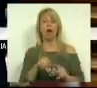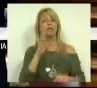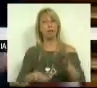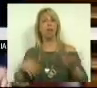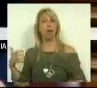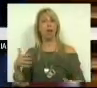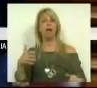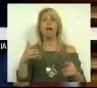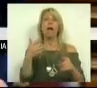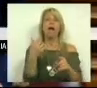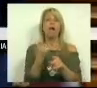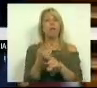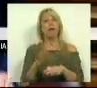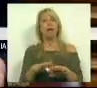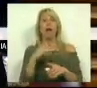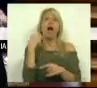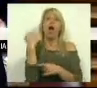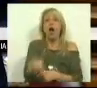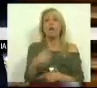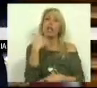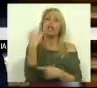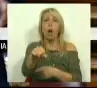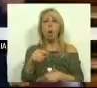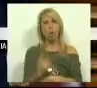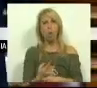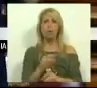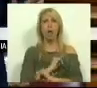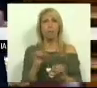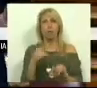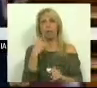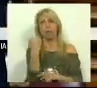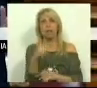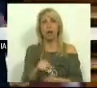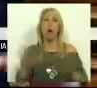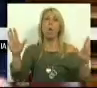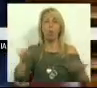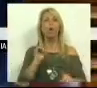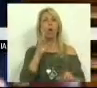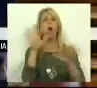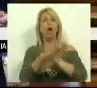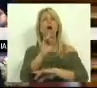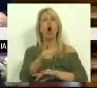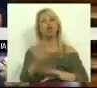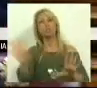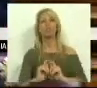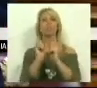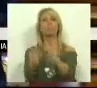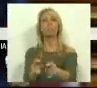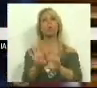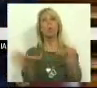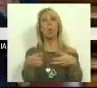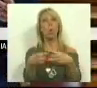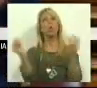irrecusável. Exatamente. Bom, então qual foi a habilidade? Vamos remeter isto para a consistação social. E dizem assim, porque nós